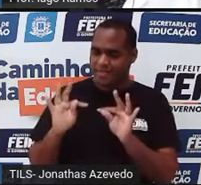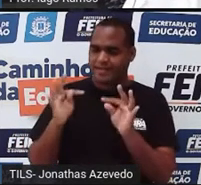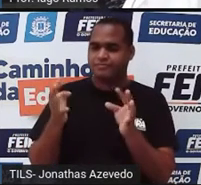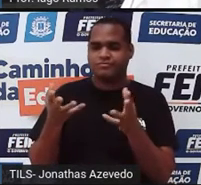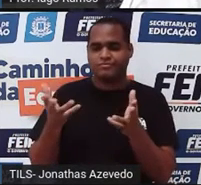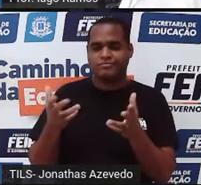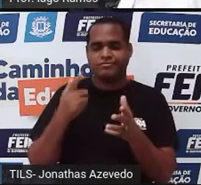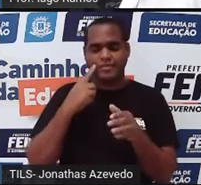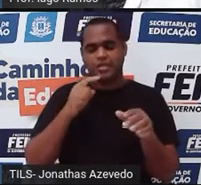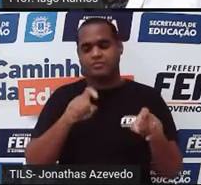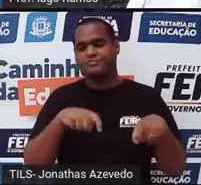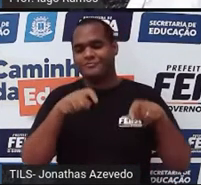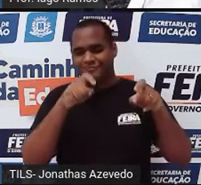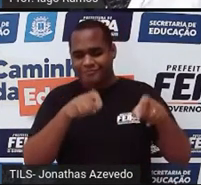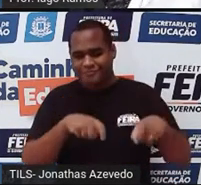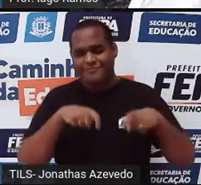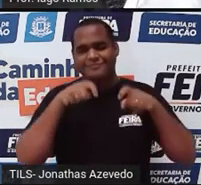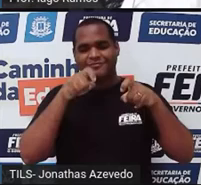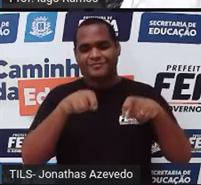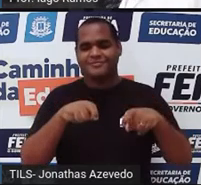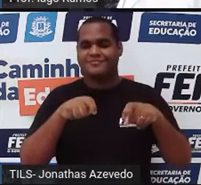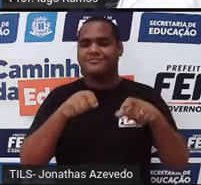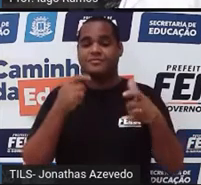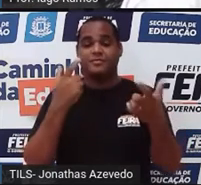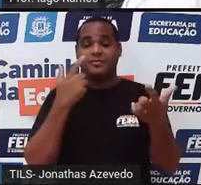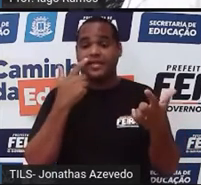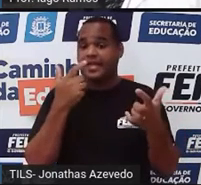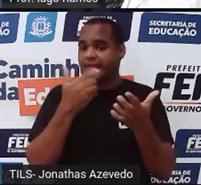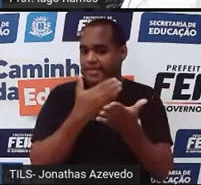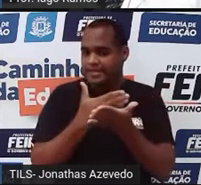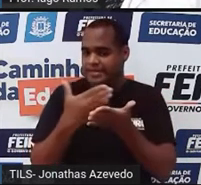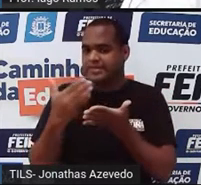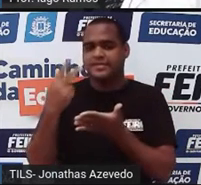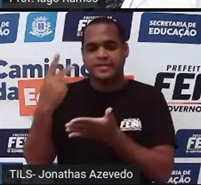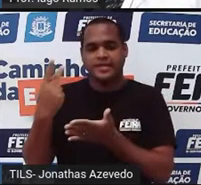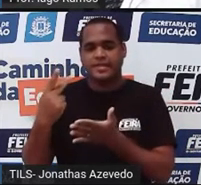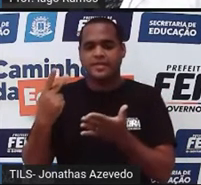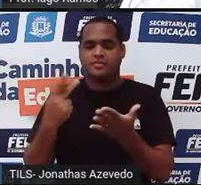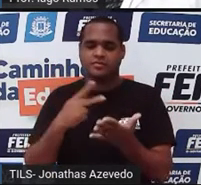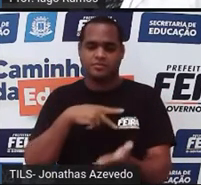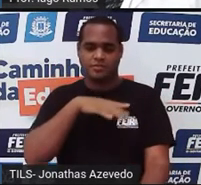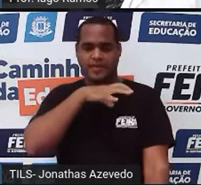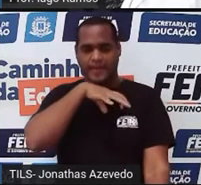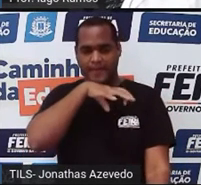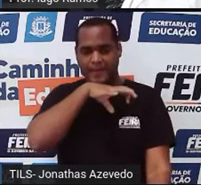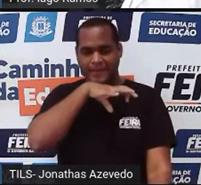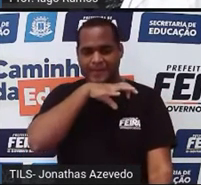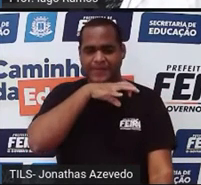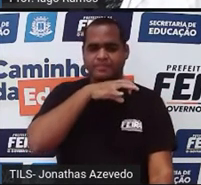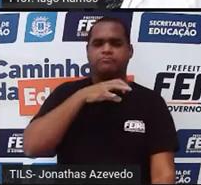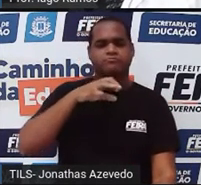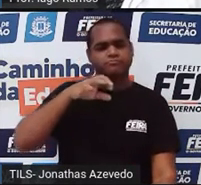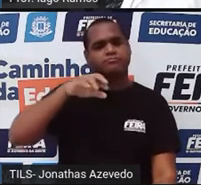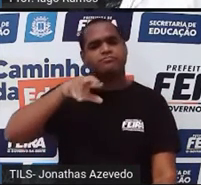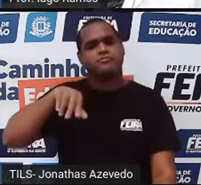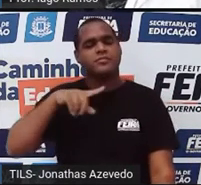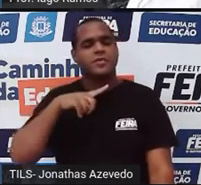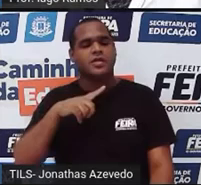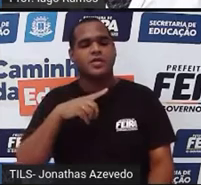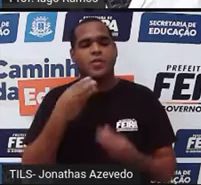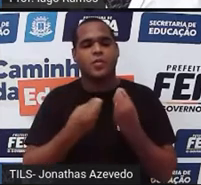agricultura e passou a criar os animais, tá? Até como forma de